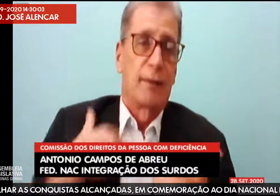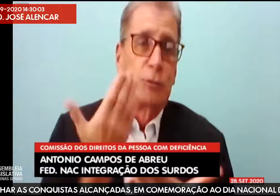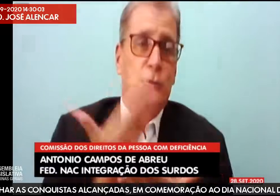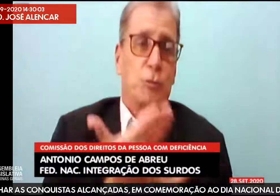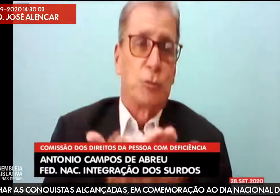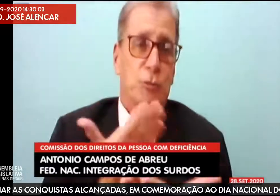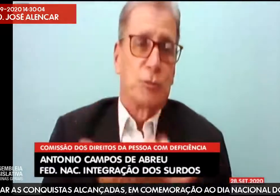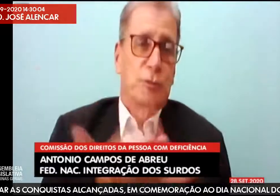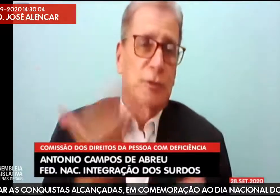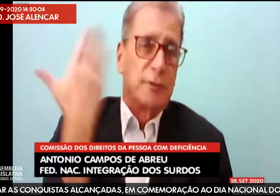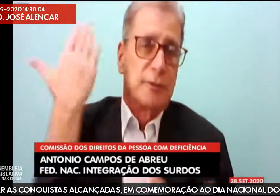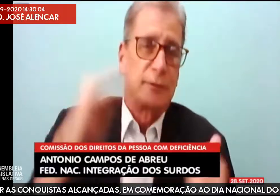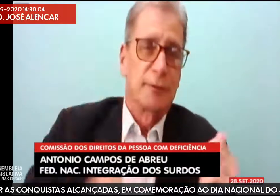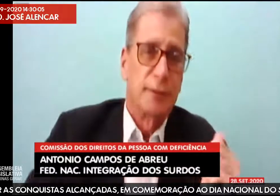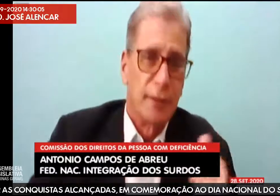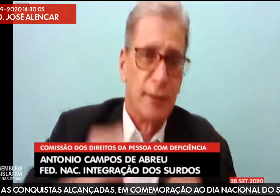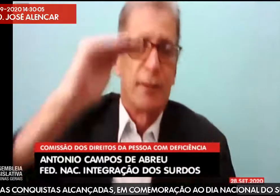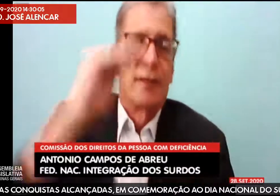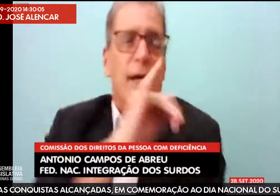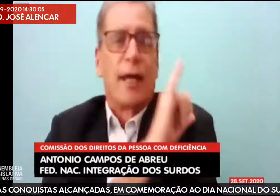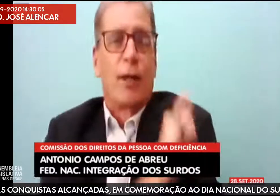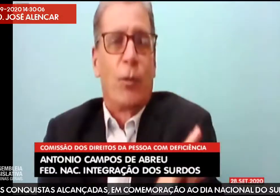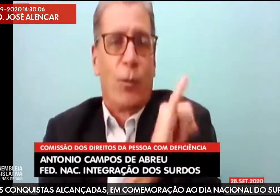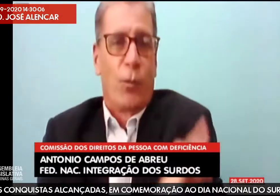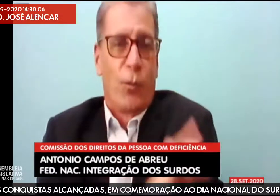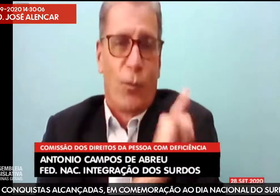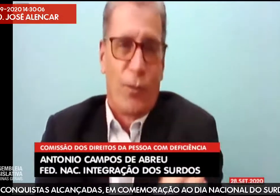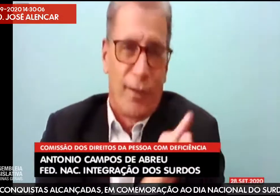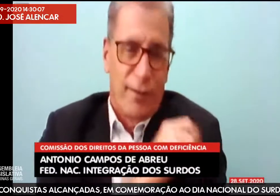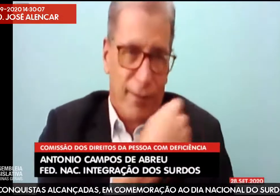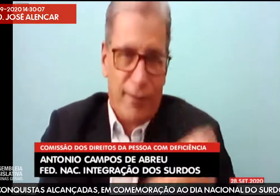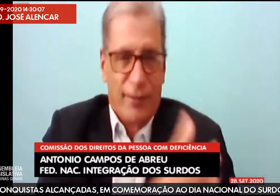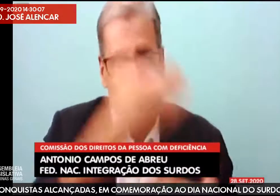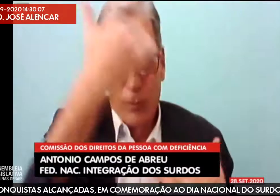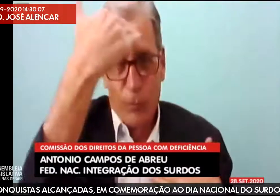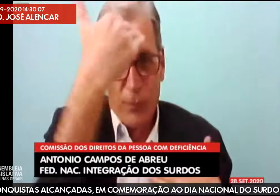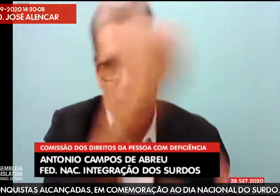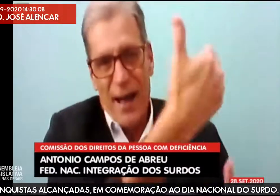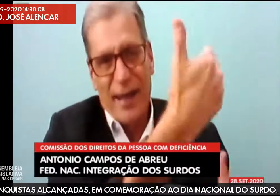Estou muito orgulhoso. Eu tive a oportunidade de estudar.